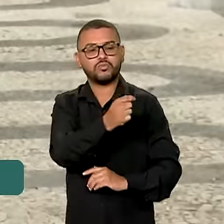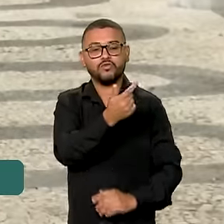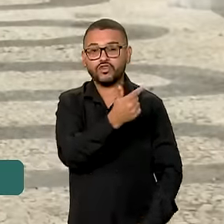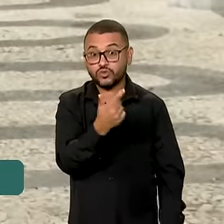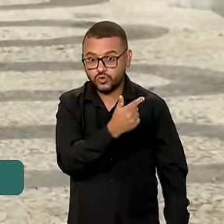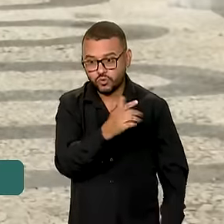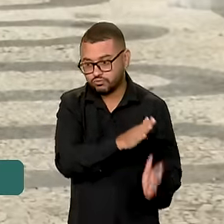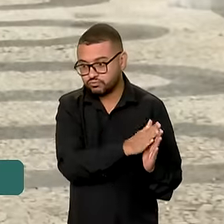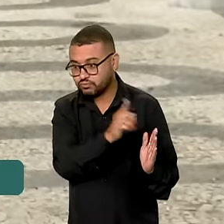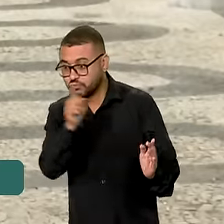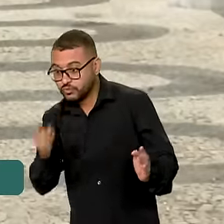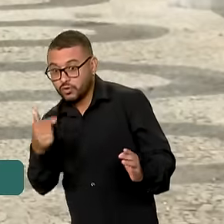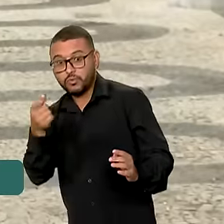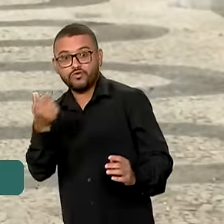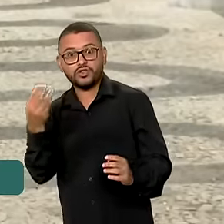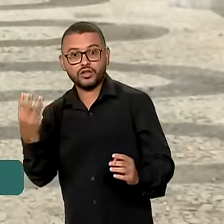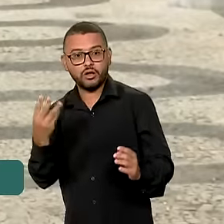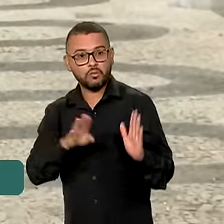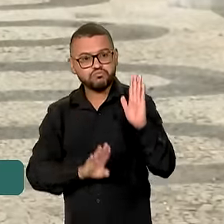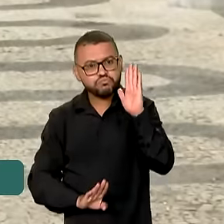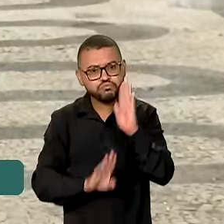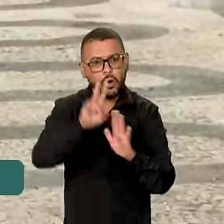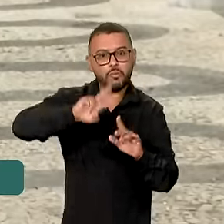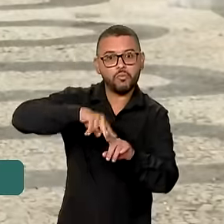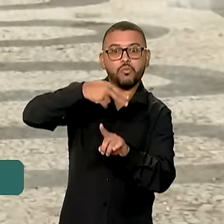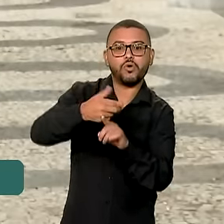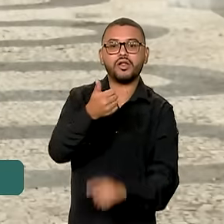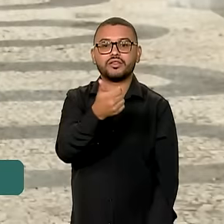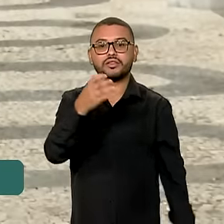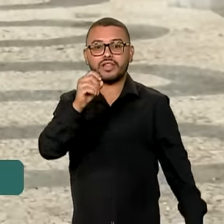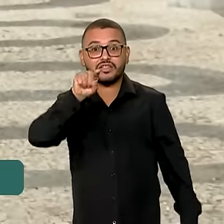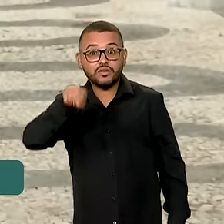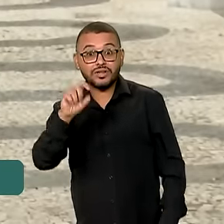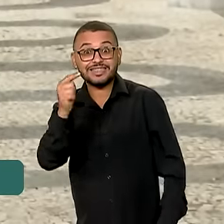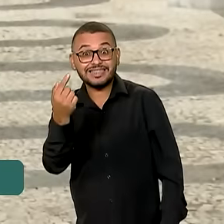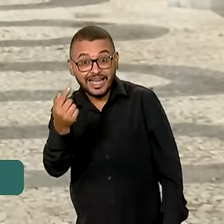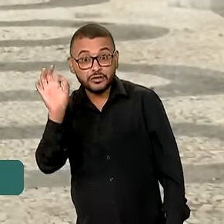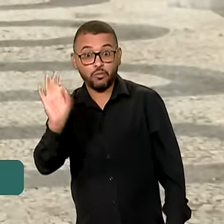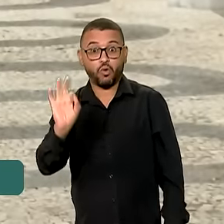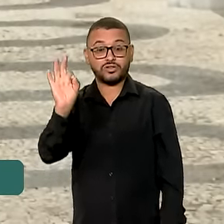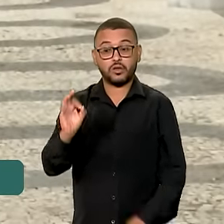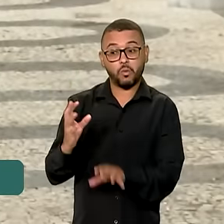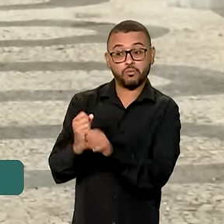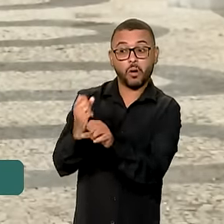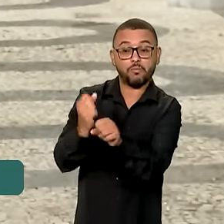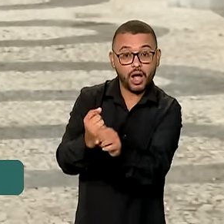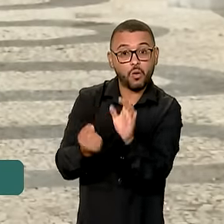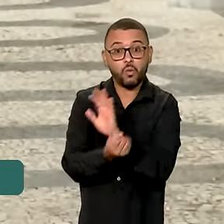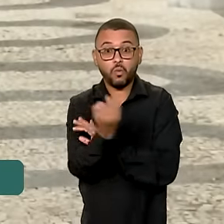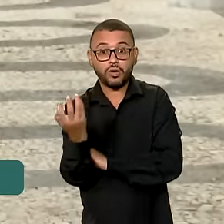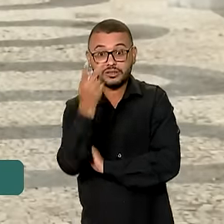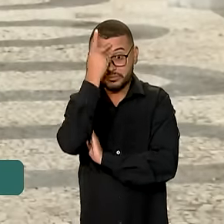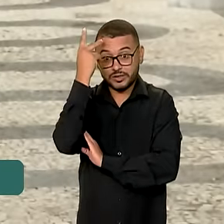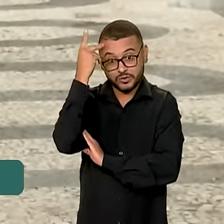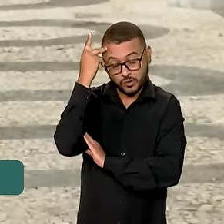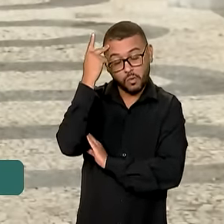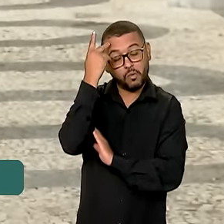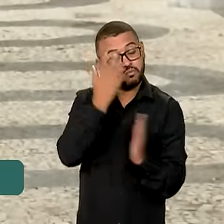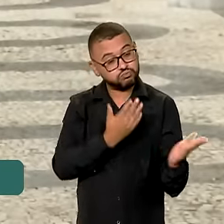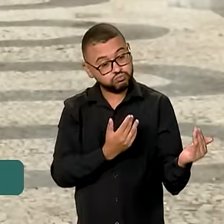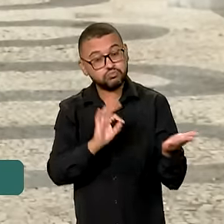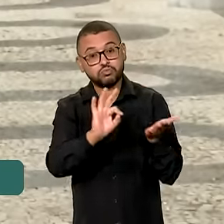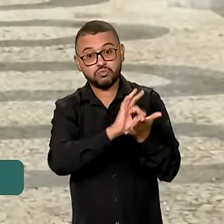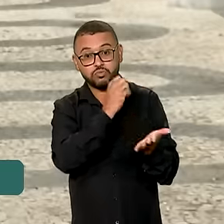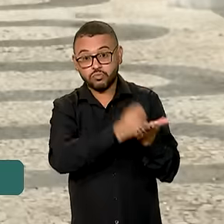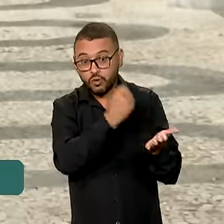para 2023, houve um aumento de 10,7% no número total de jovens aprendizes contratados.